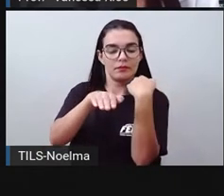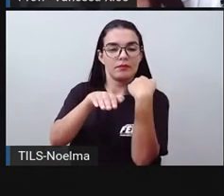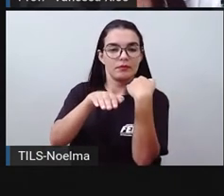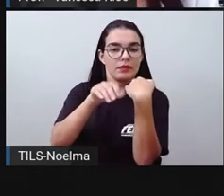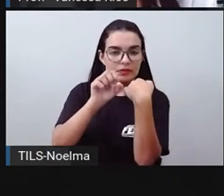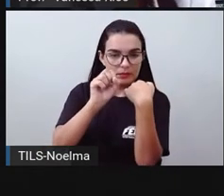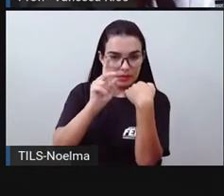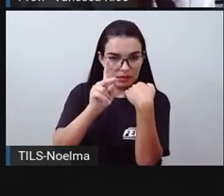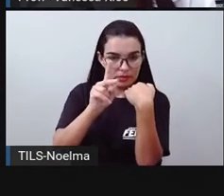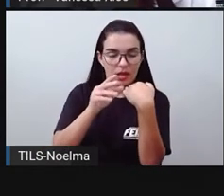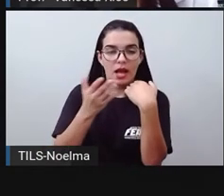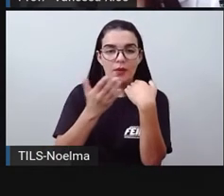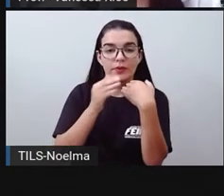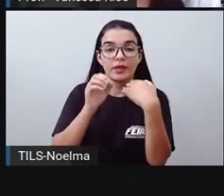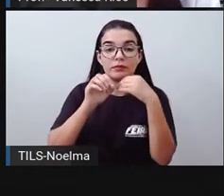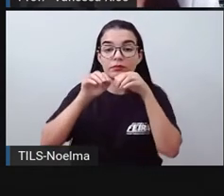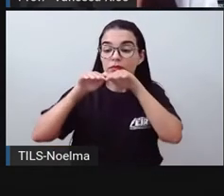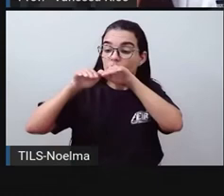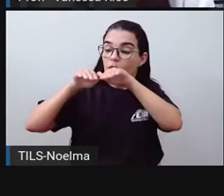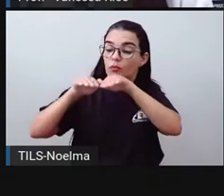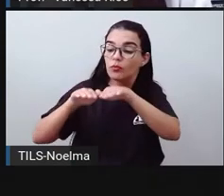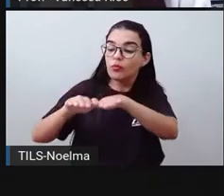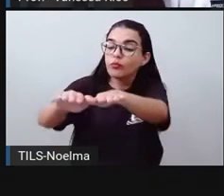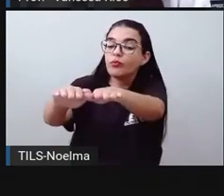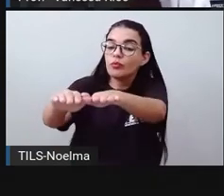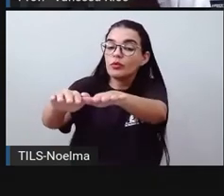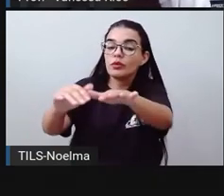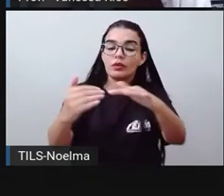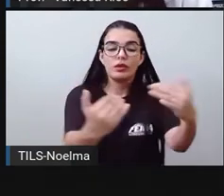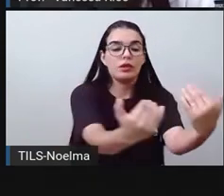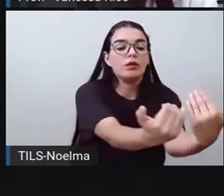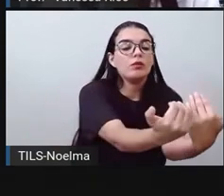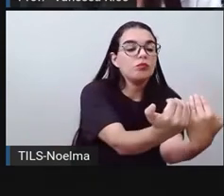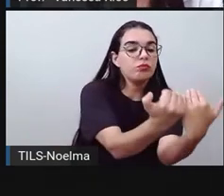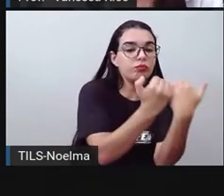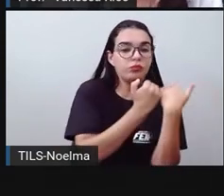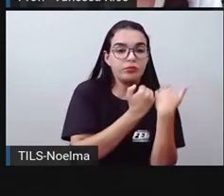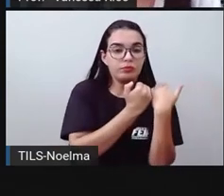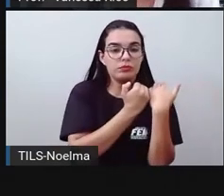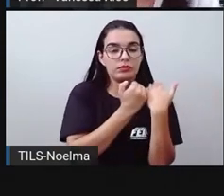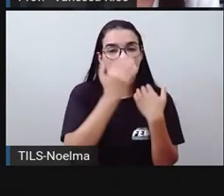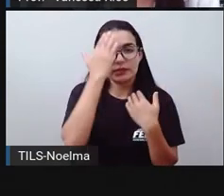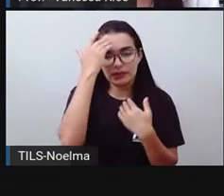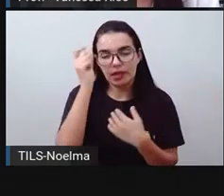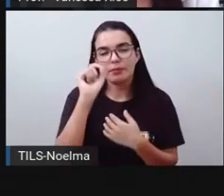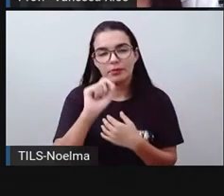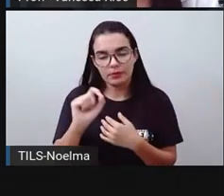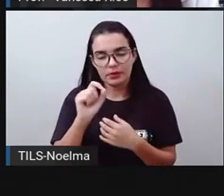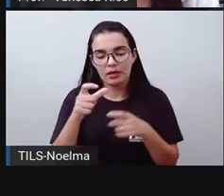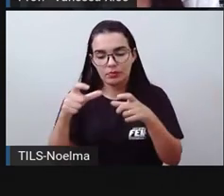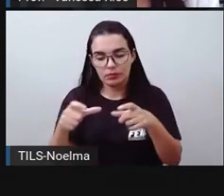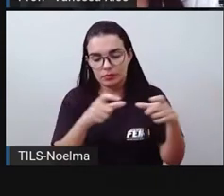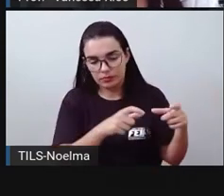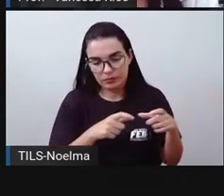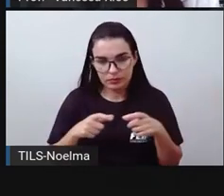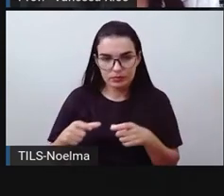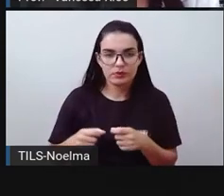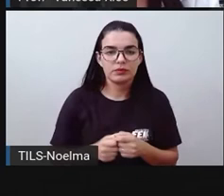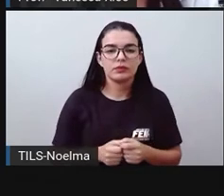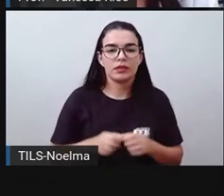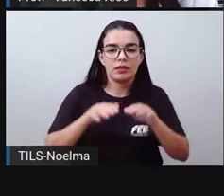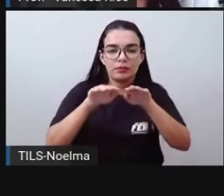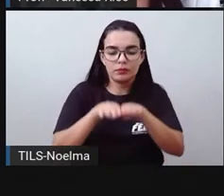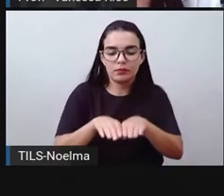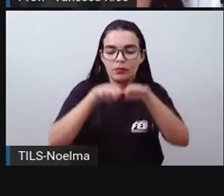para cada via, né? A gente sabe a via de quem está indo e a via de quem está voltando de determinado lugar. As duplicadas